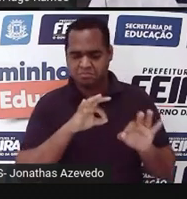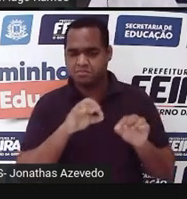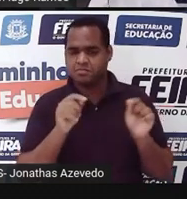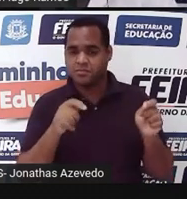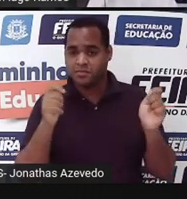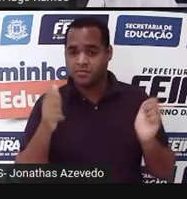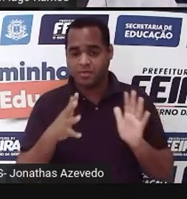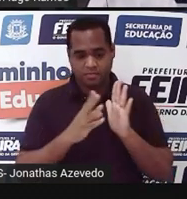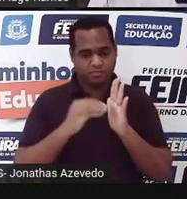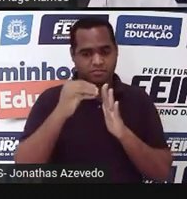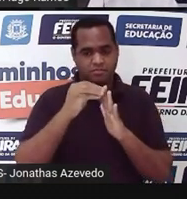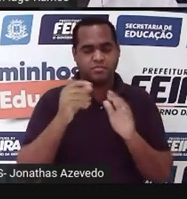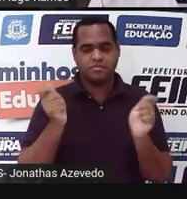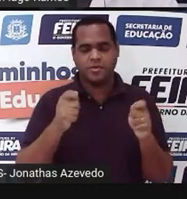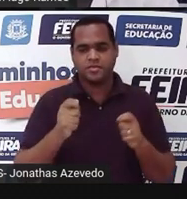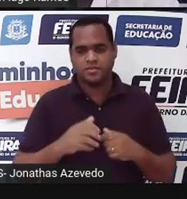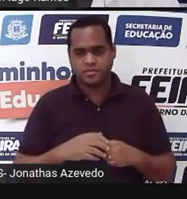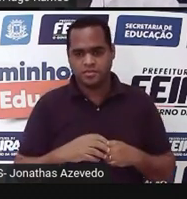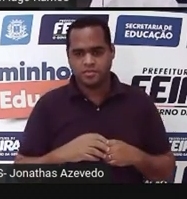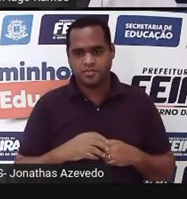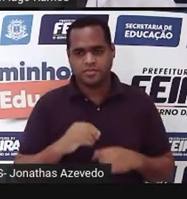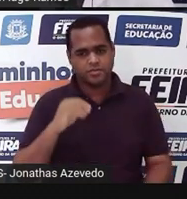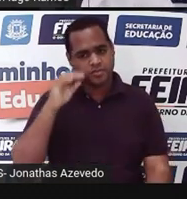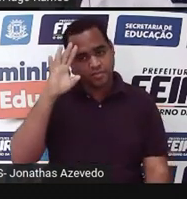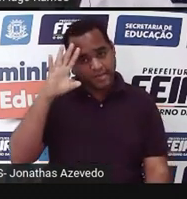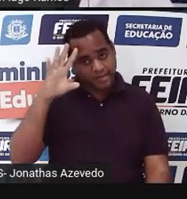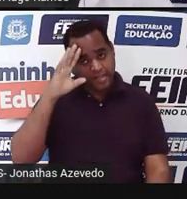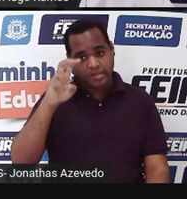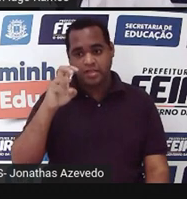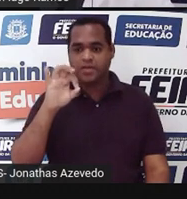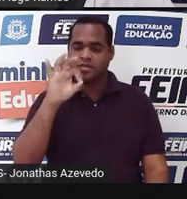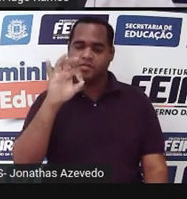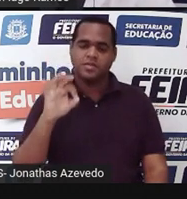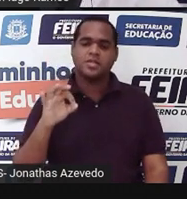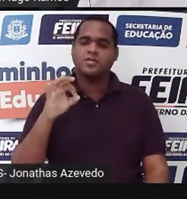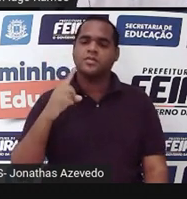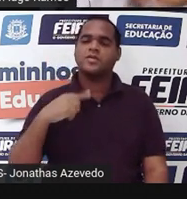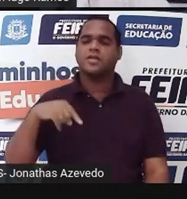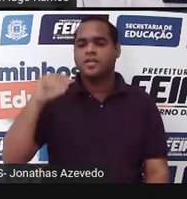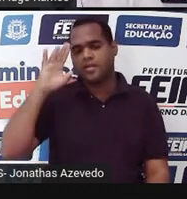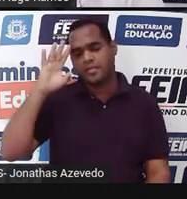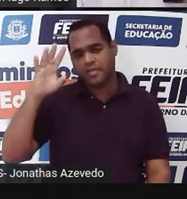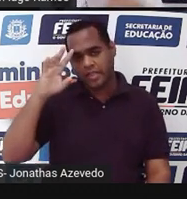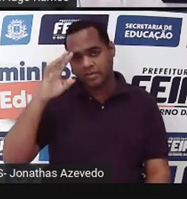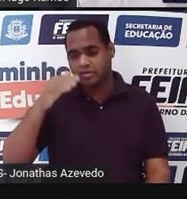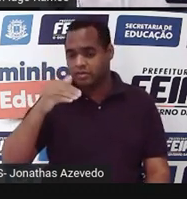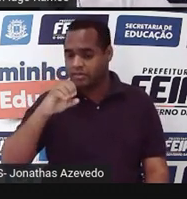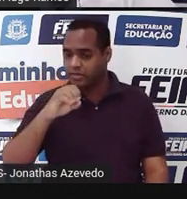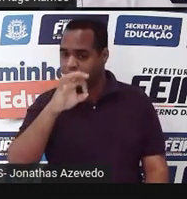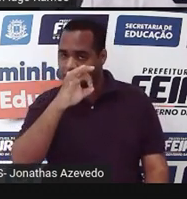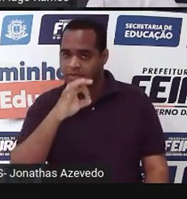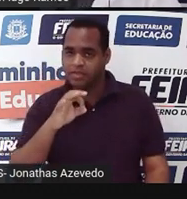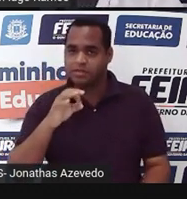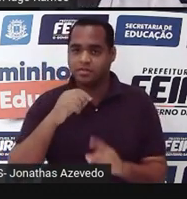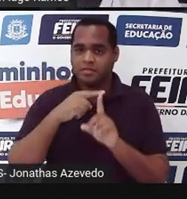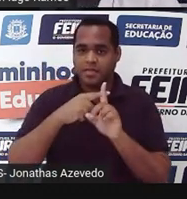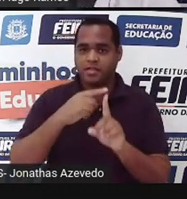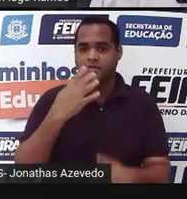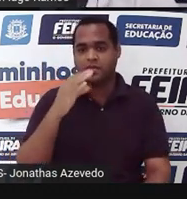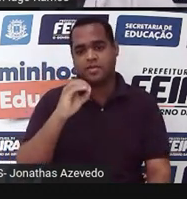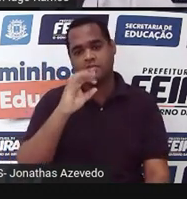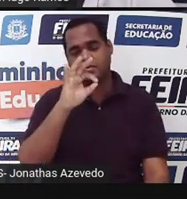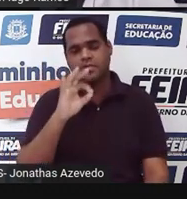só vai complementar pensando no 50%. Porque a gente pensa 10% mais 40%,